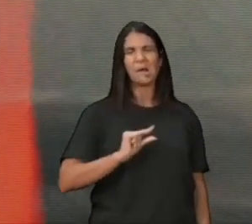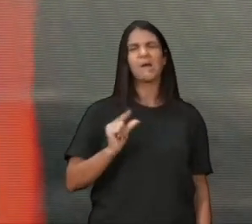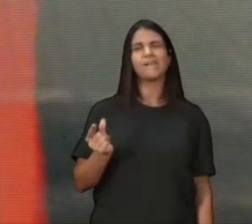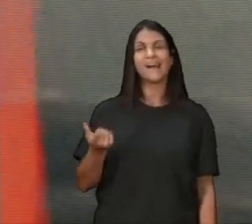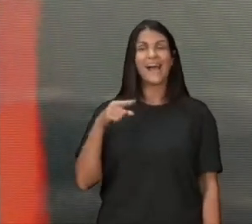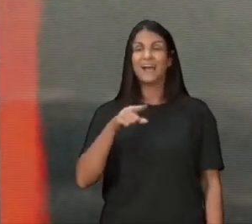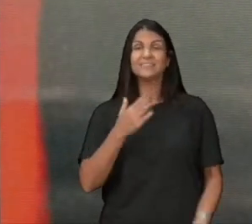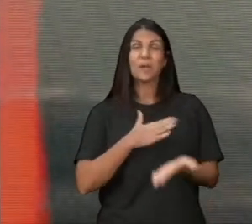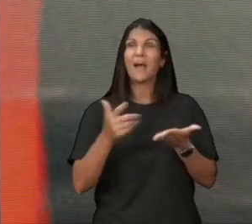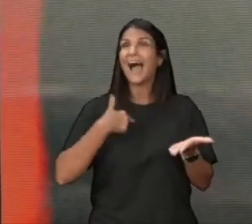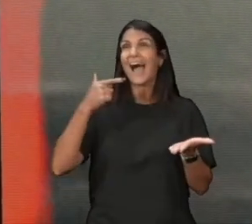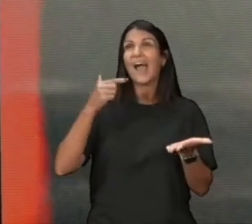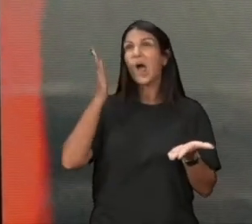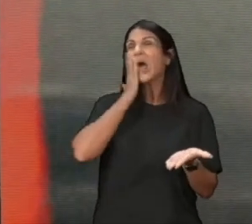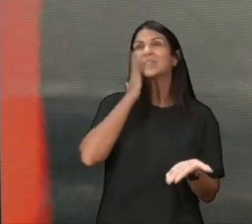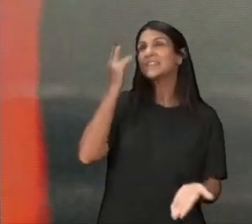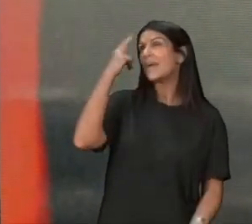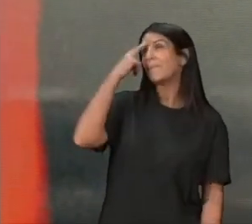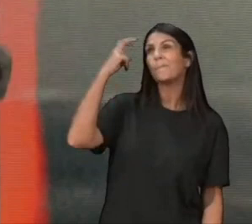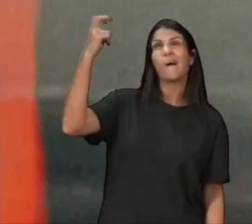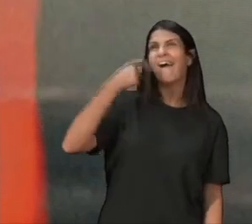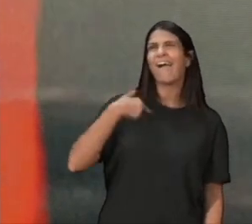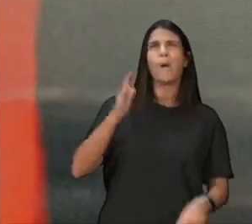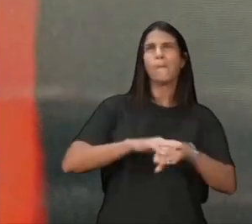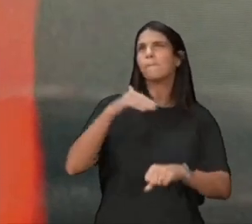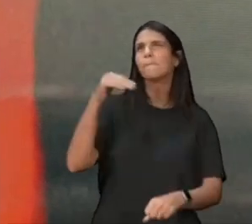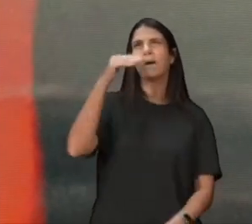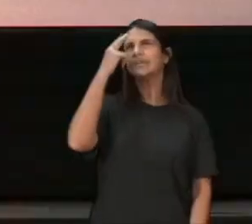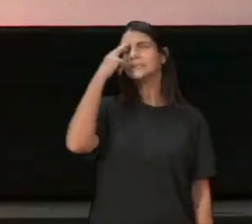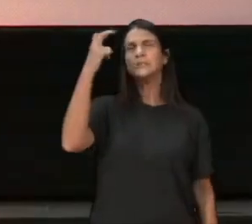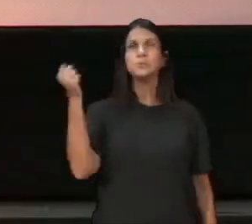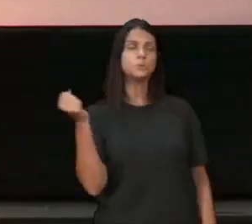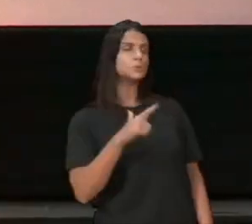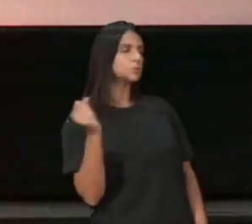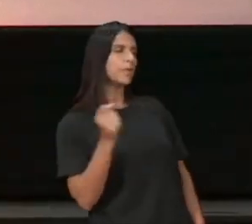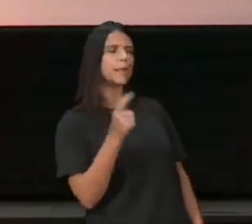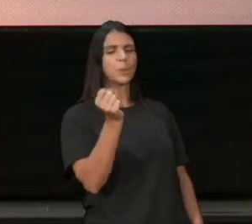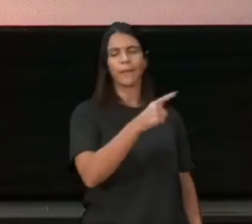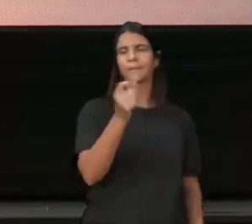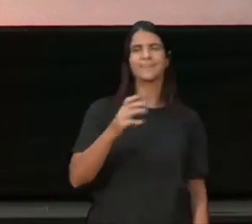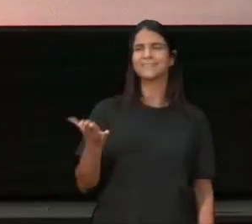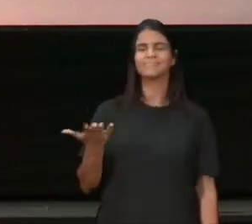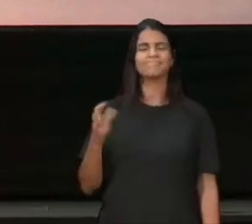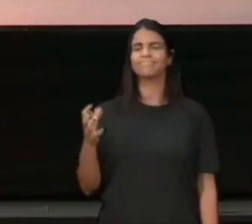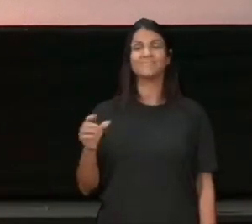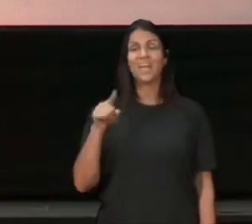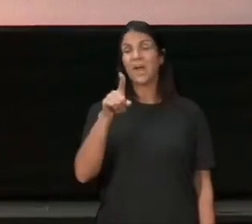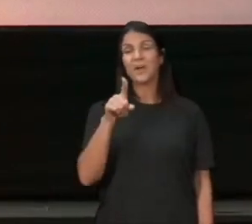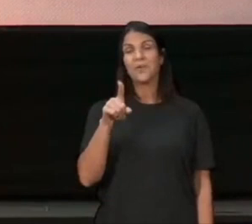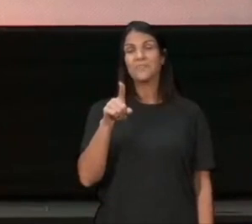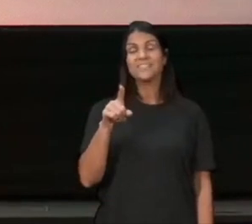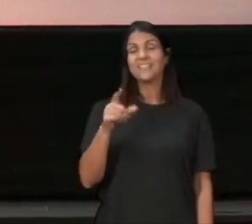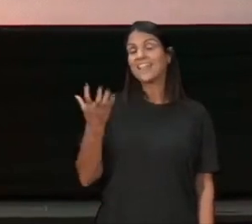que o irmão, eu sei mais, que meu líder de célula, eu sei mais, que o pastor tal, e aí isso acontece, você deixa de ser, muito abençoado,